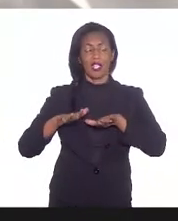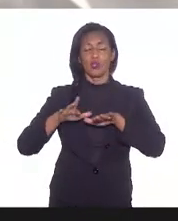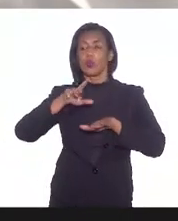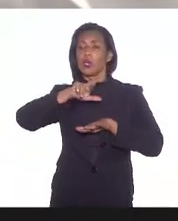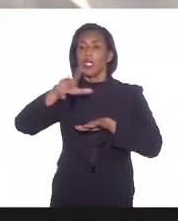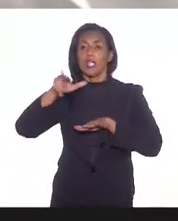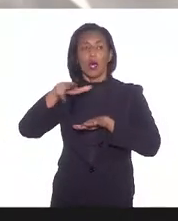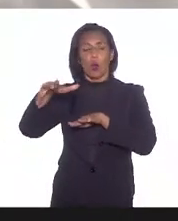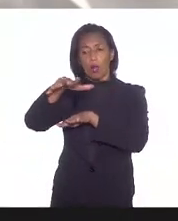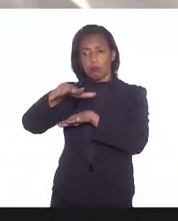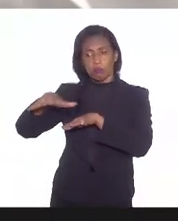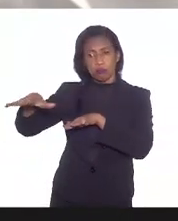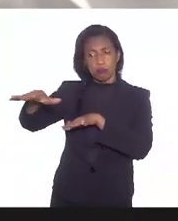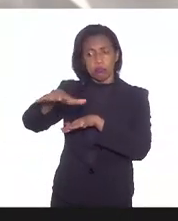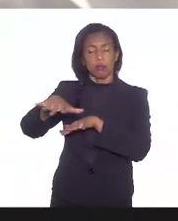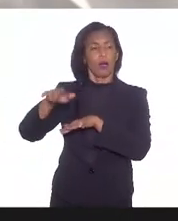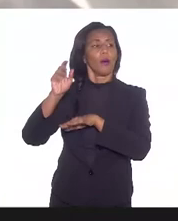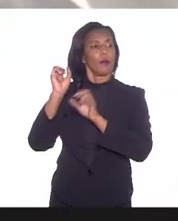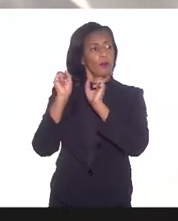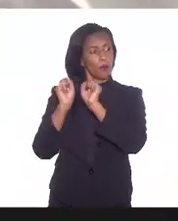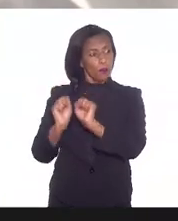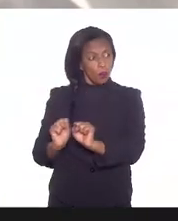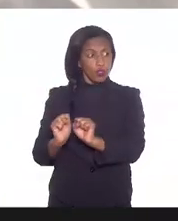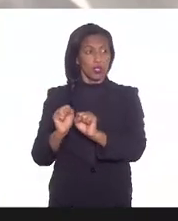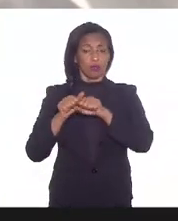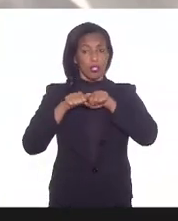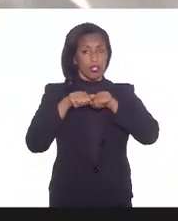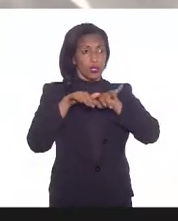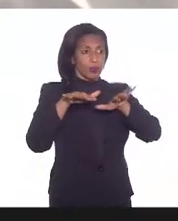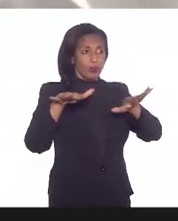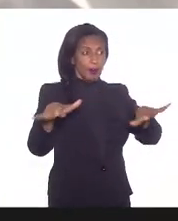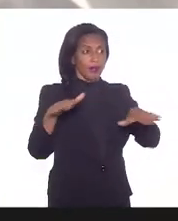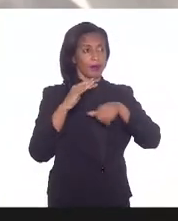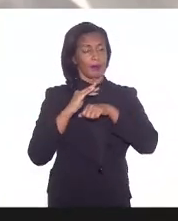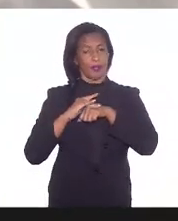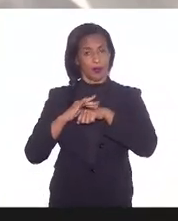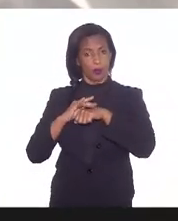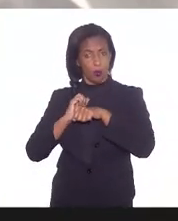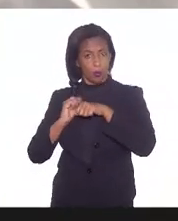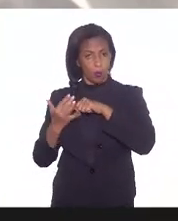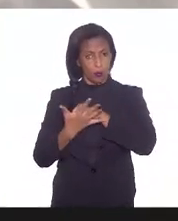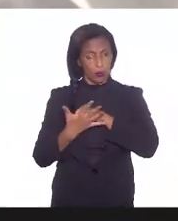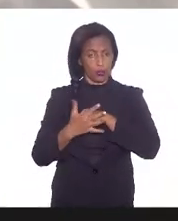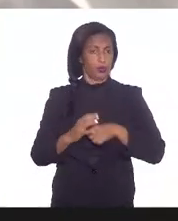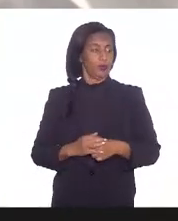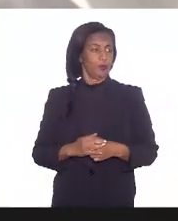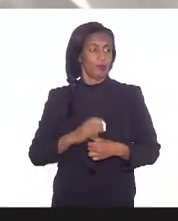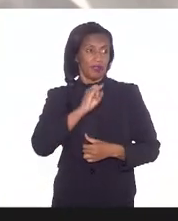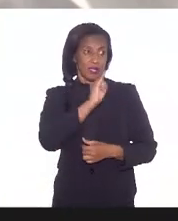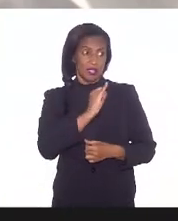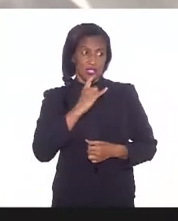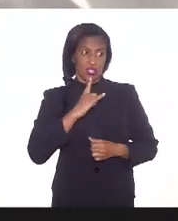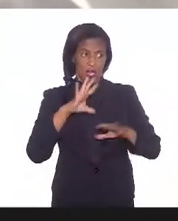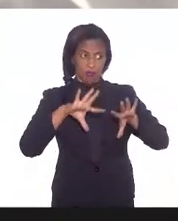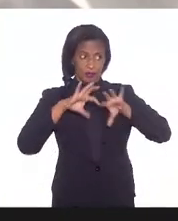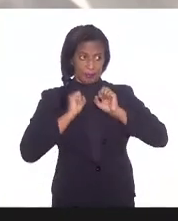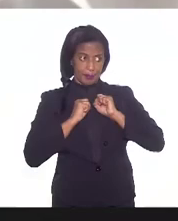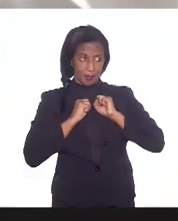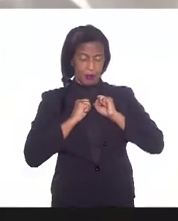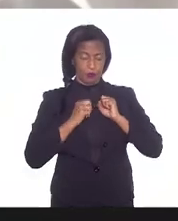região, poderiam estar disseminando em todo o Estado se uma vez estivessem contaminados?